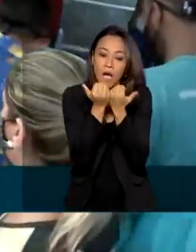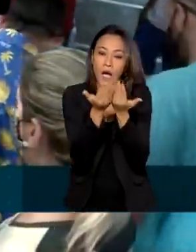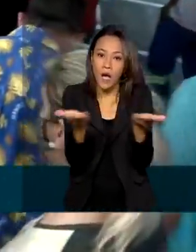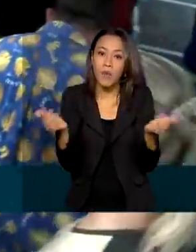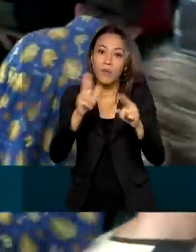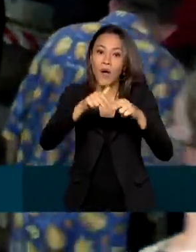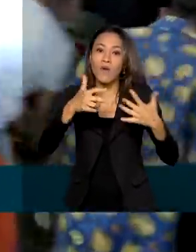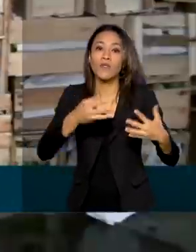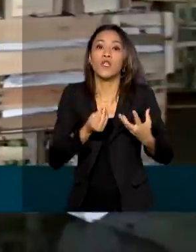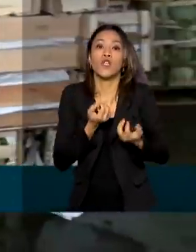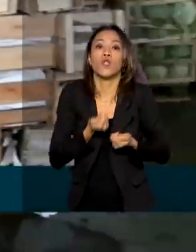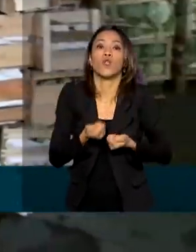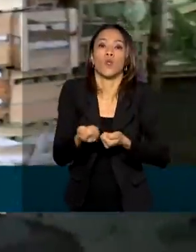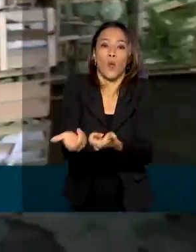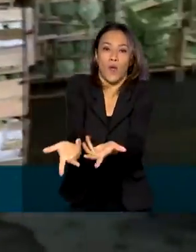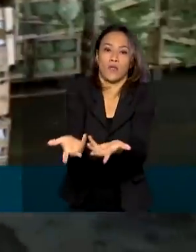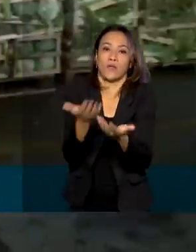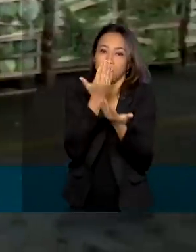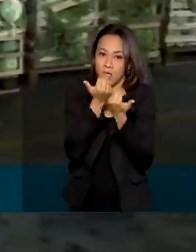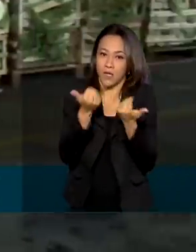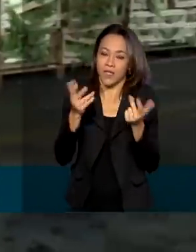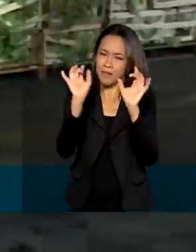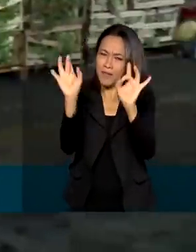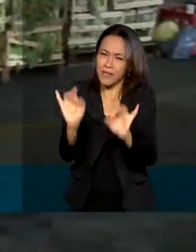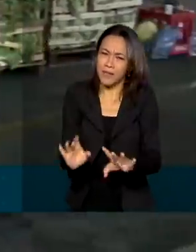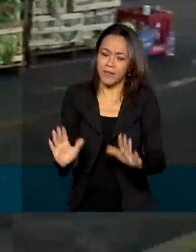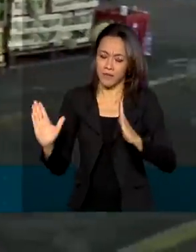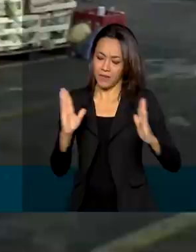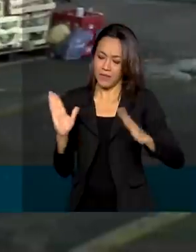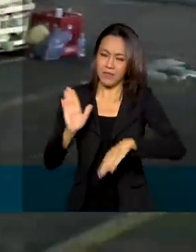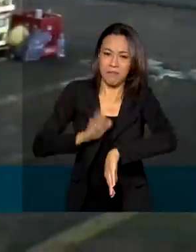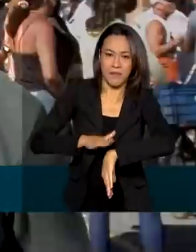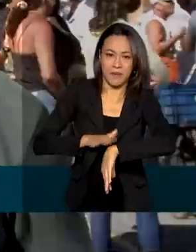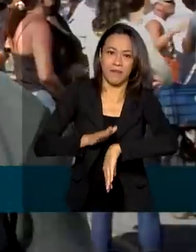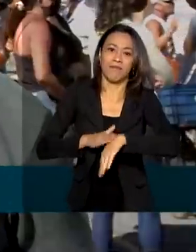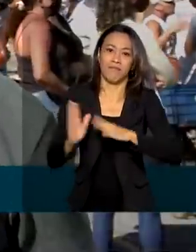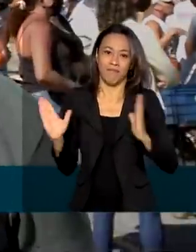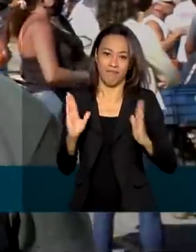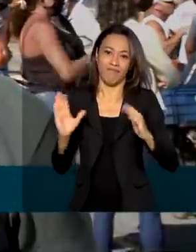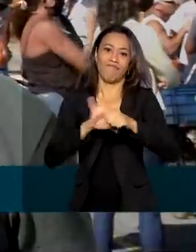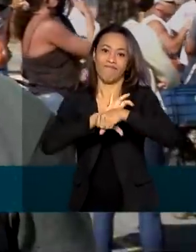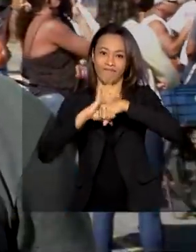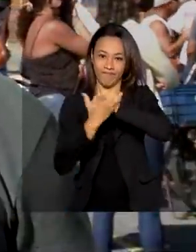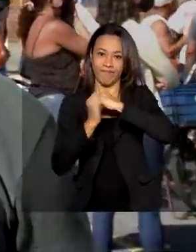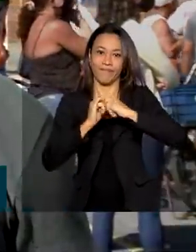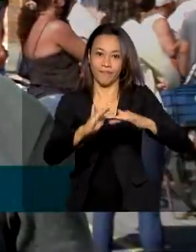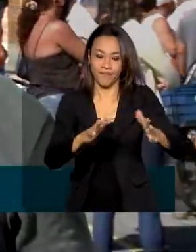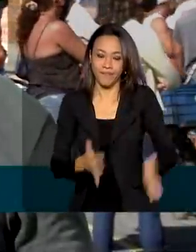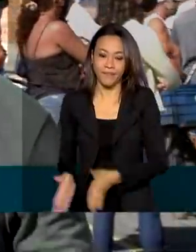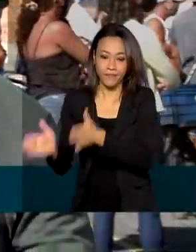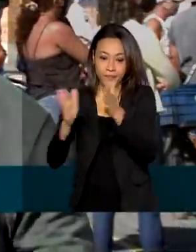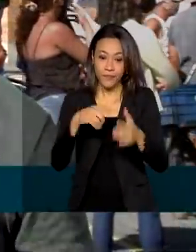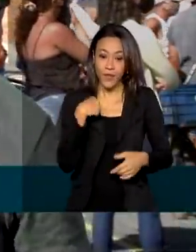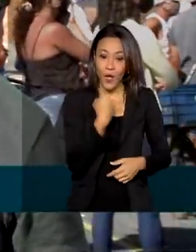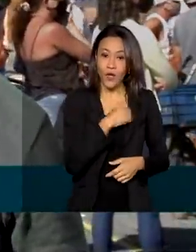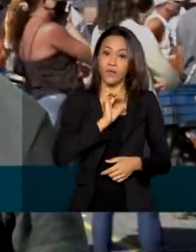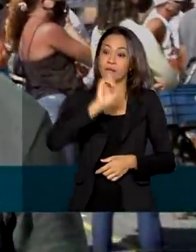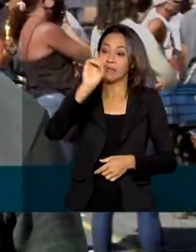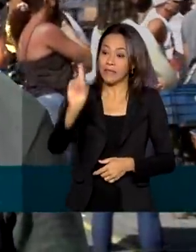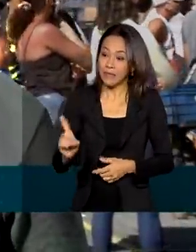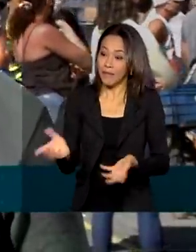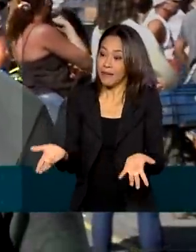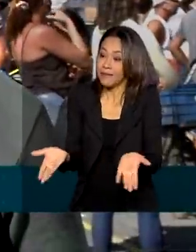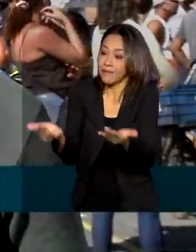da doação de alimentos, especialmente neste momento de pandemia. A gente veio aqui para tentar trazer um pouco de ânimo para essa